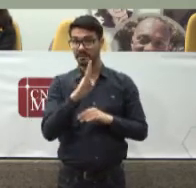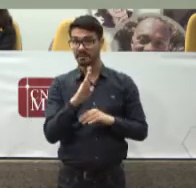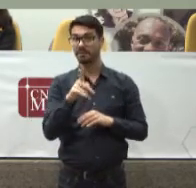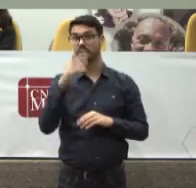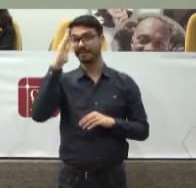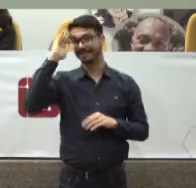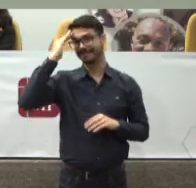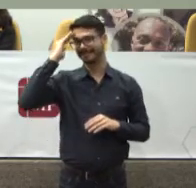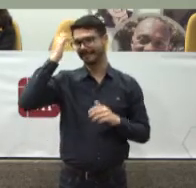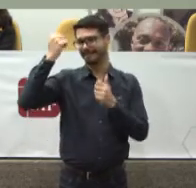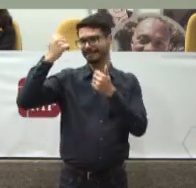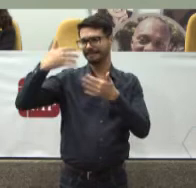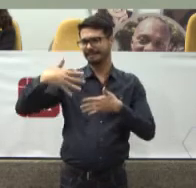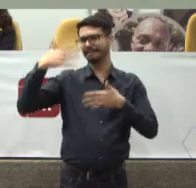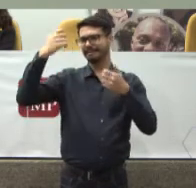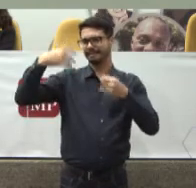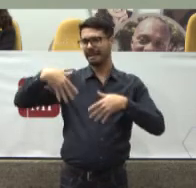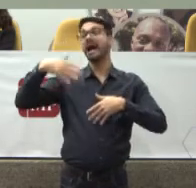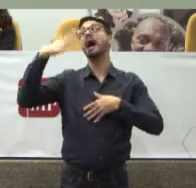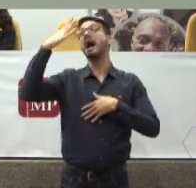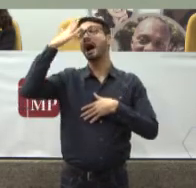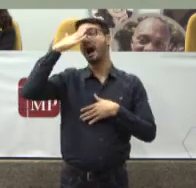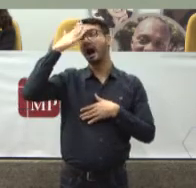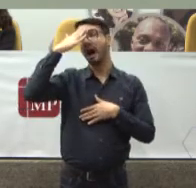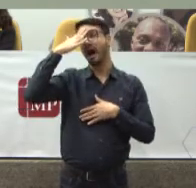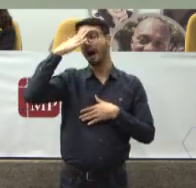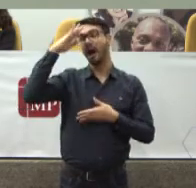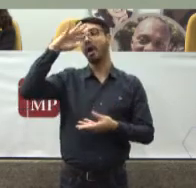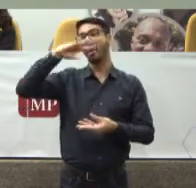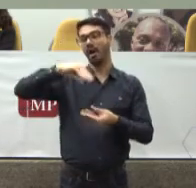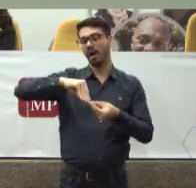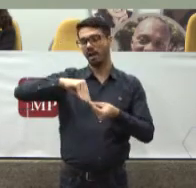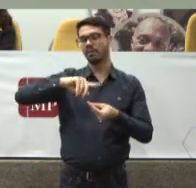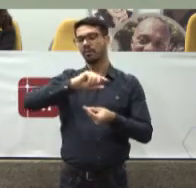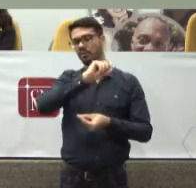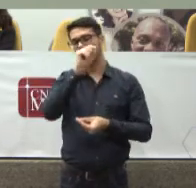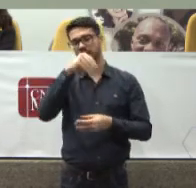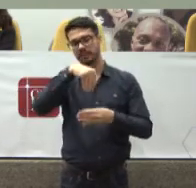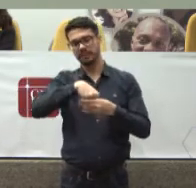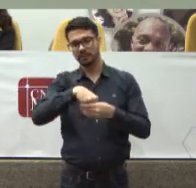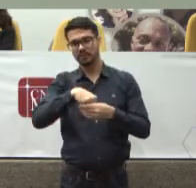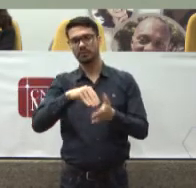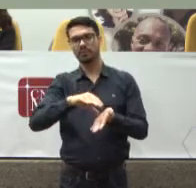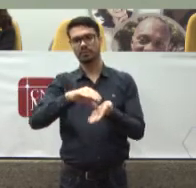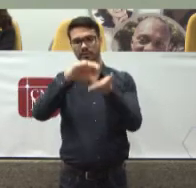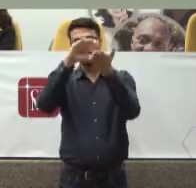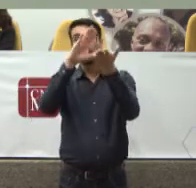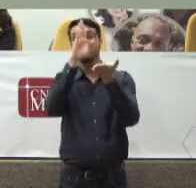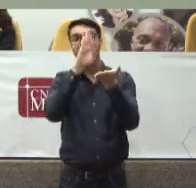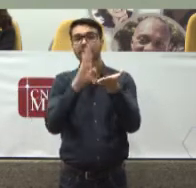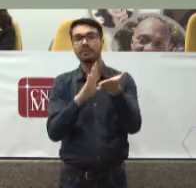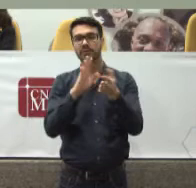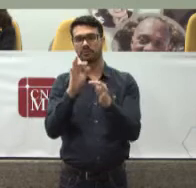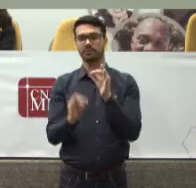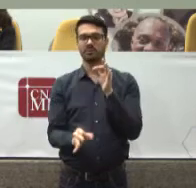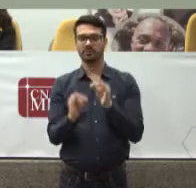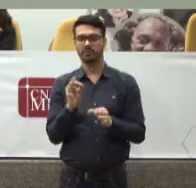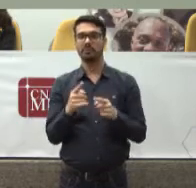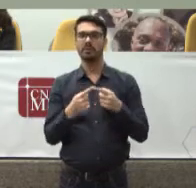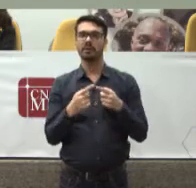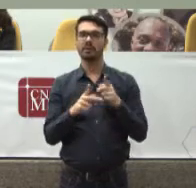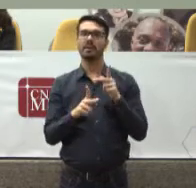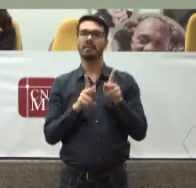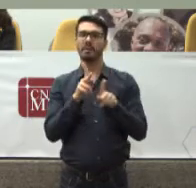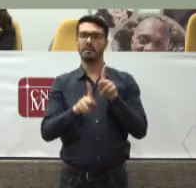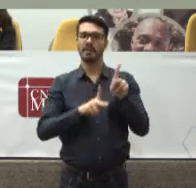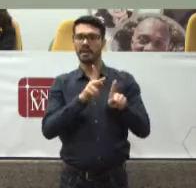participe Do que está sendo Construído No Conselho Nacional De Justiça E por quê? Porque a população Brasileira não